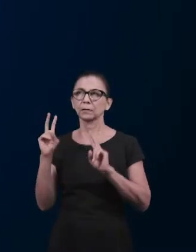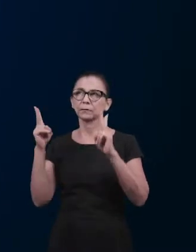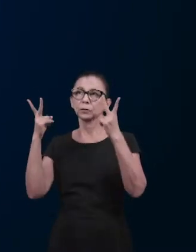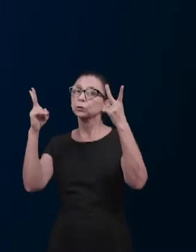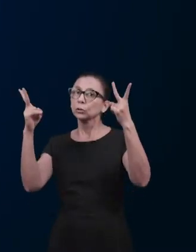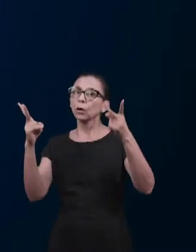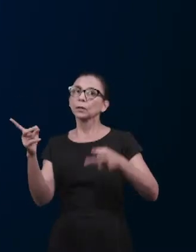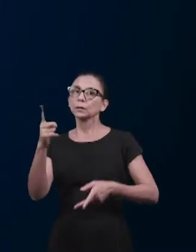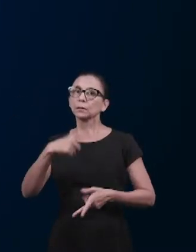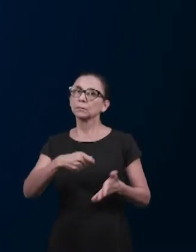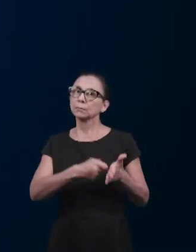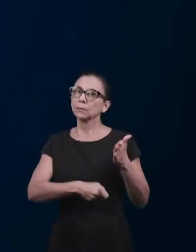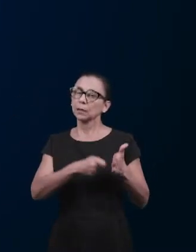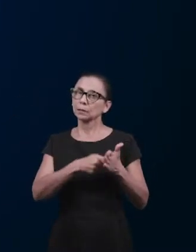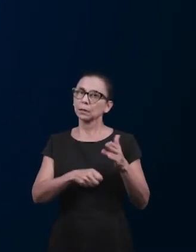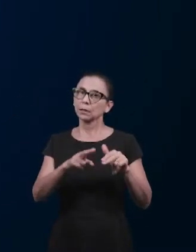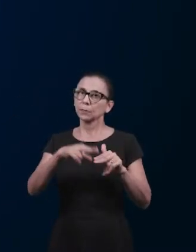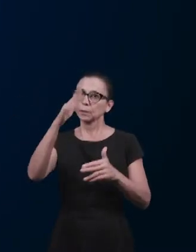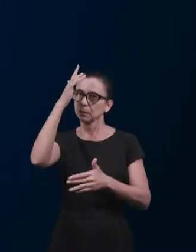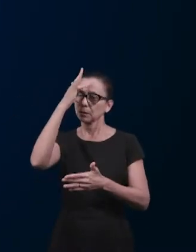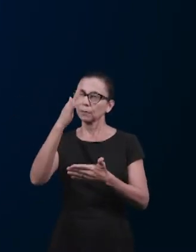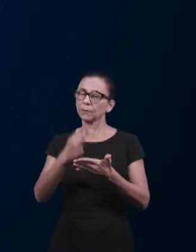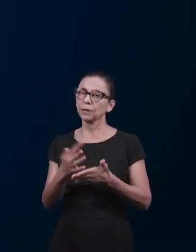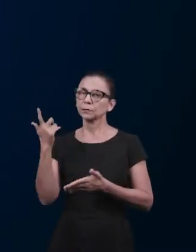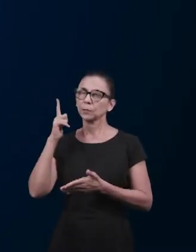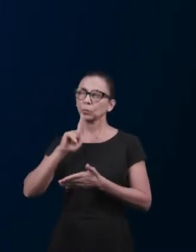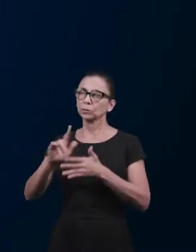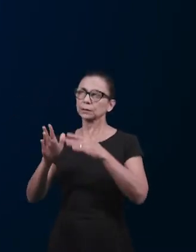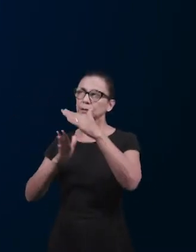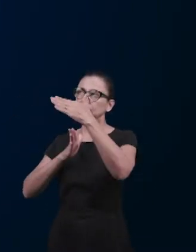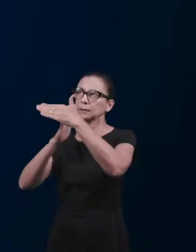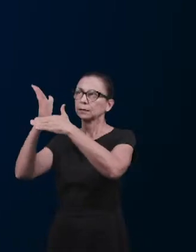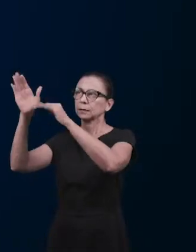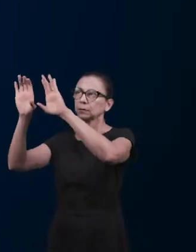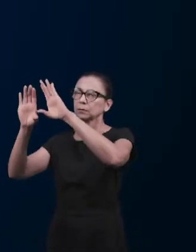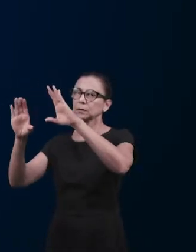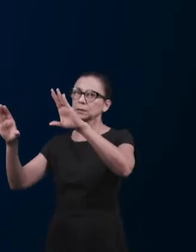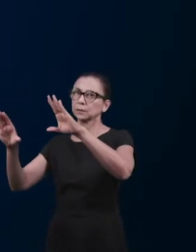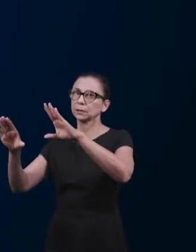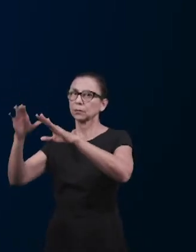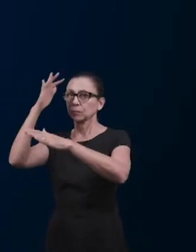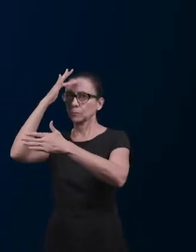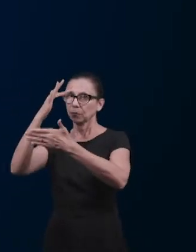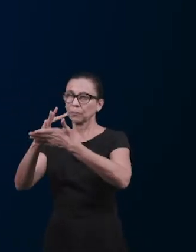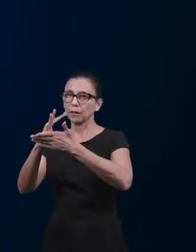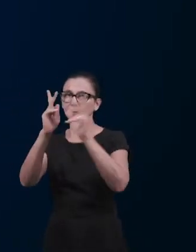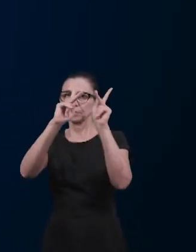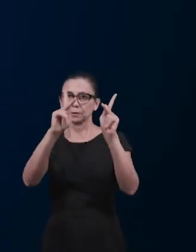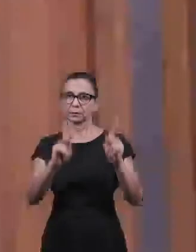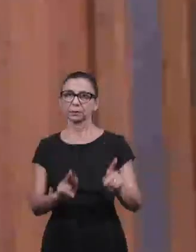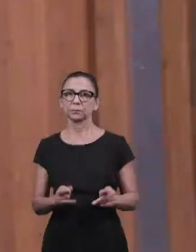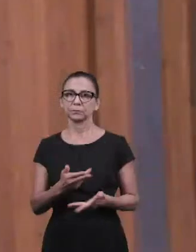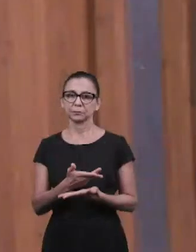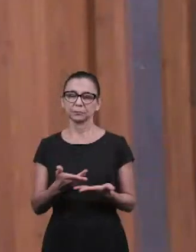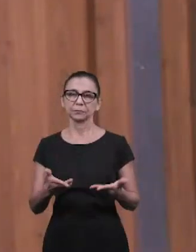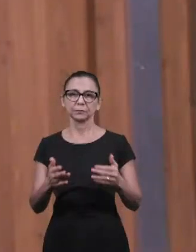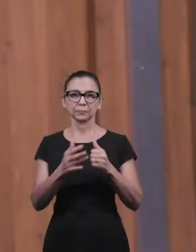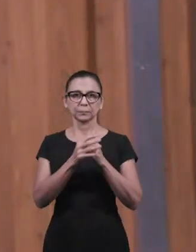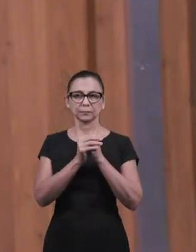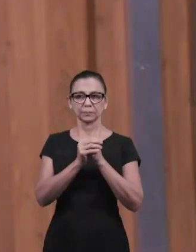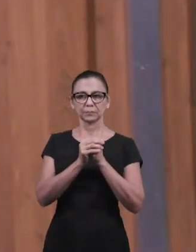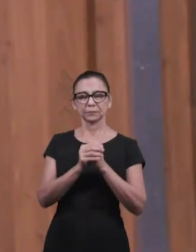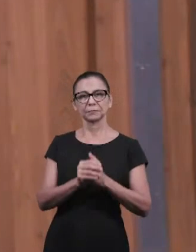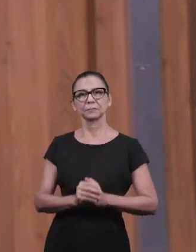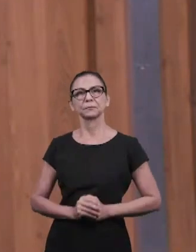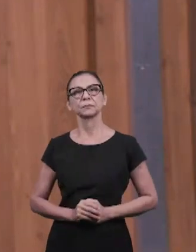porque nós só conseguiremos chegar à eternidade de Deus com a nossa fé. A paz do senhor a todos. Amém, Silvã.